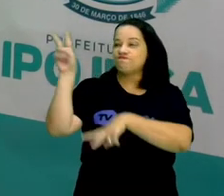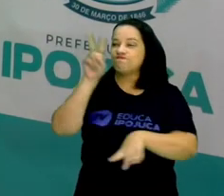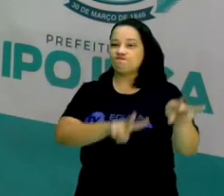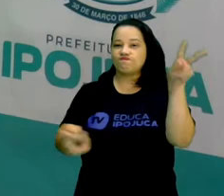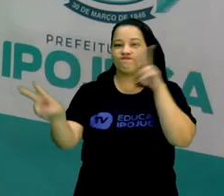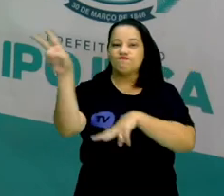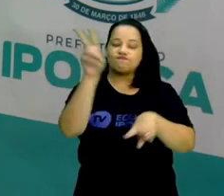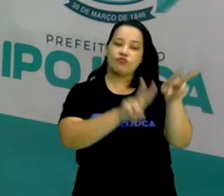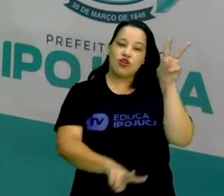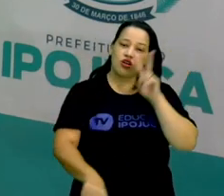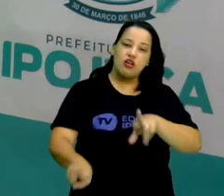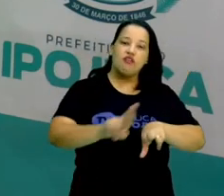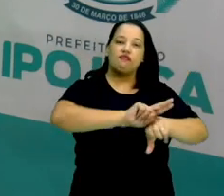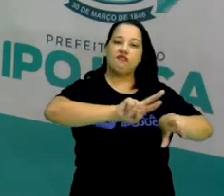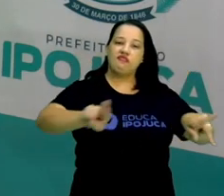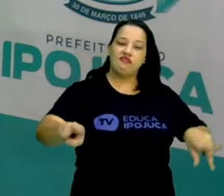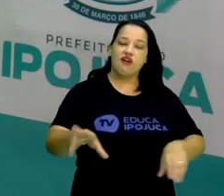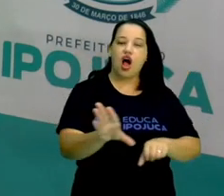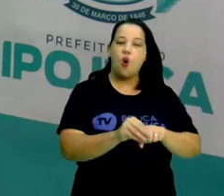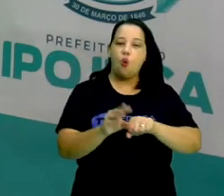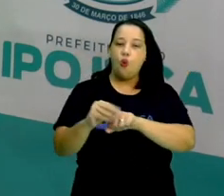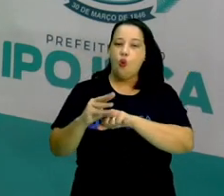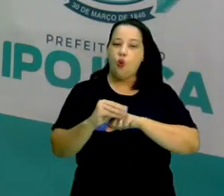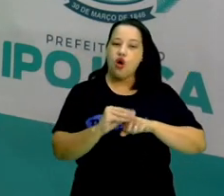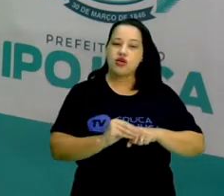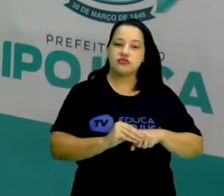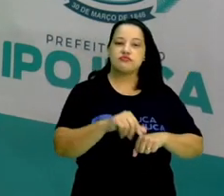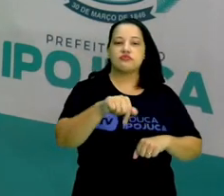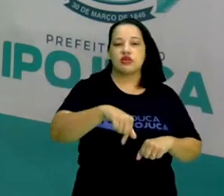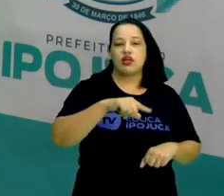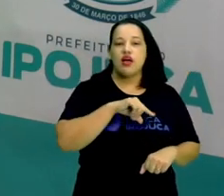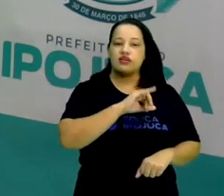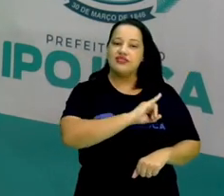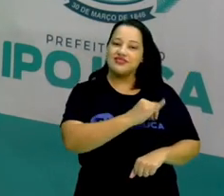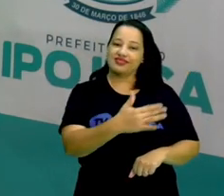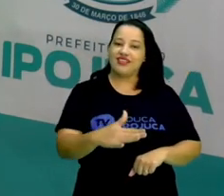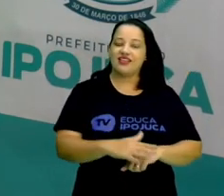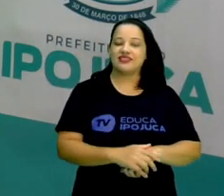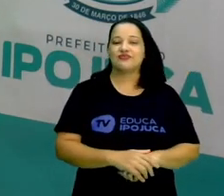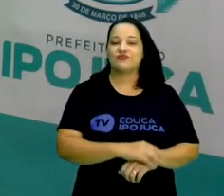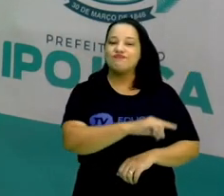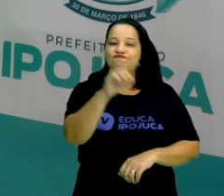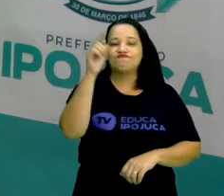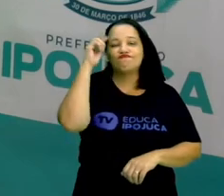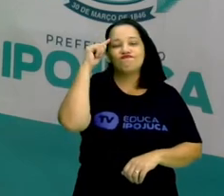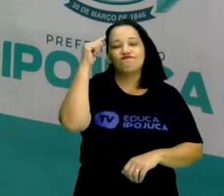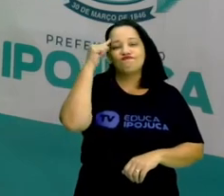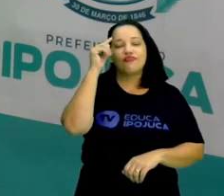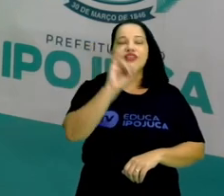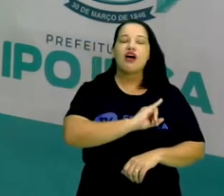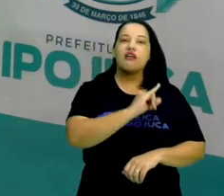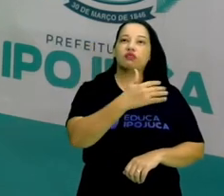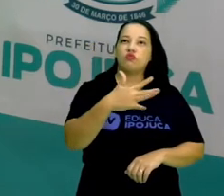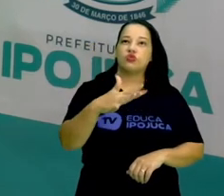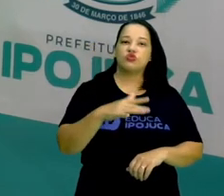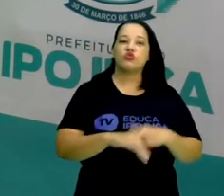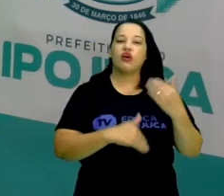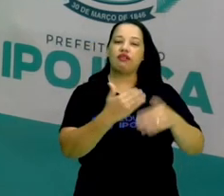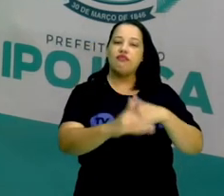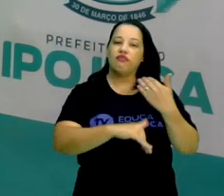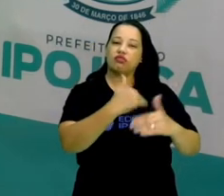e também diversos conhecimentos a respeito da nossa cidade. Pensar sobre a nossa cidade, seu